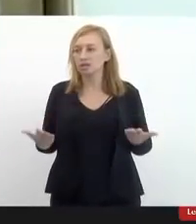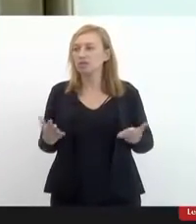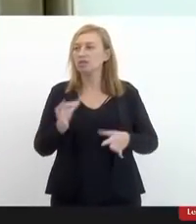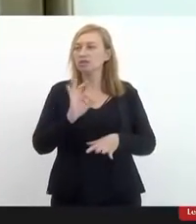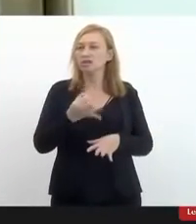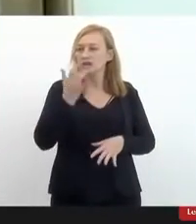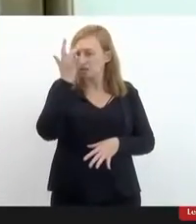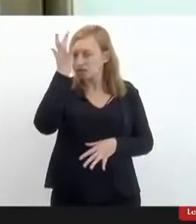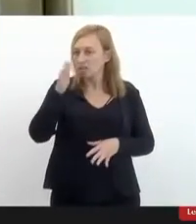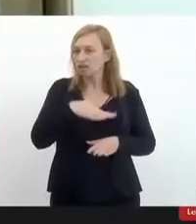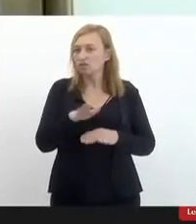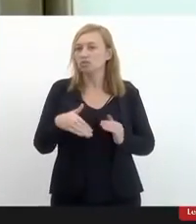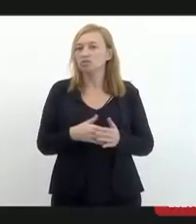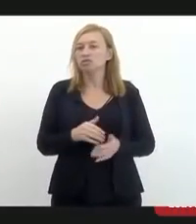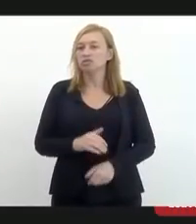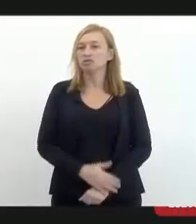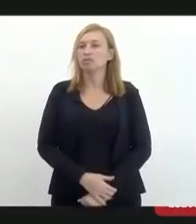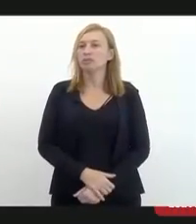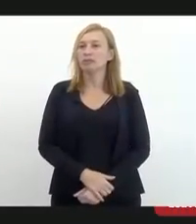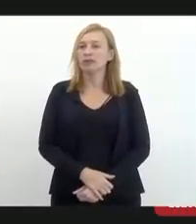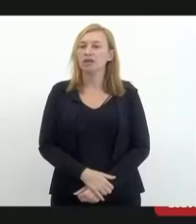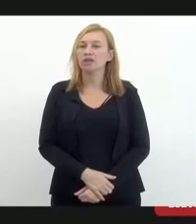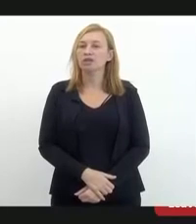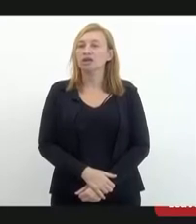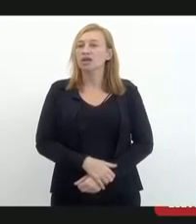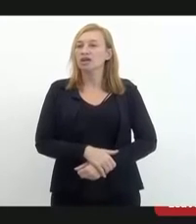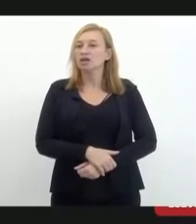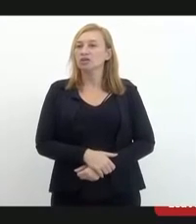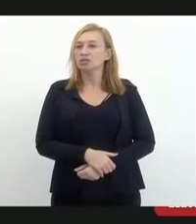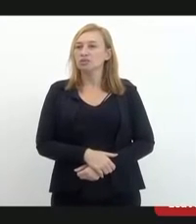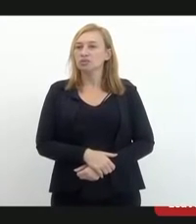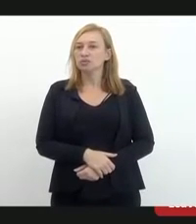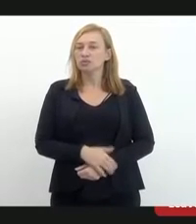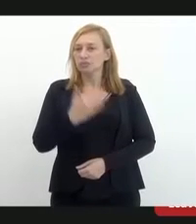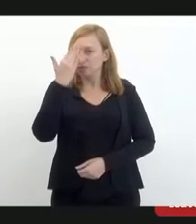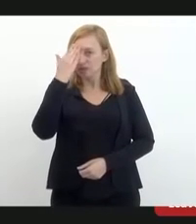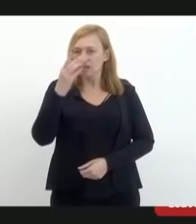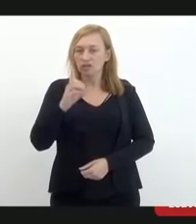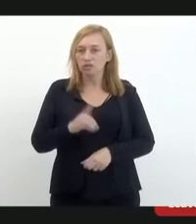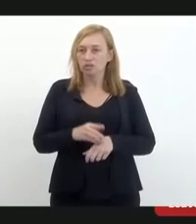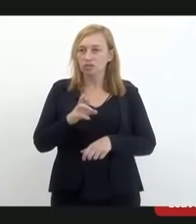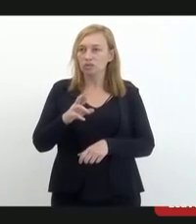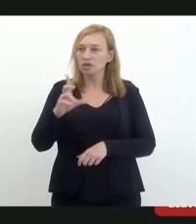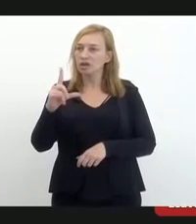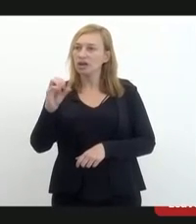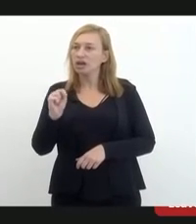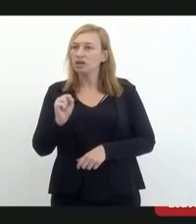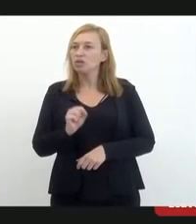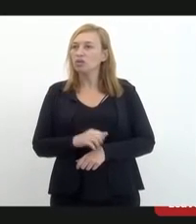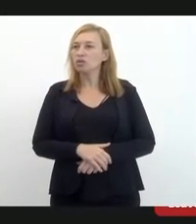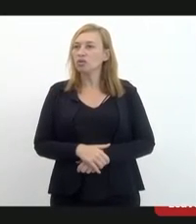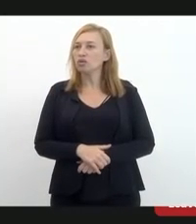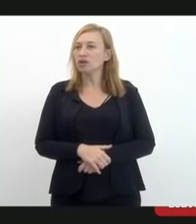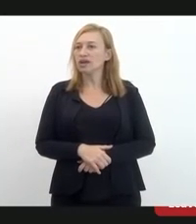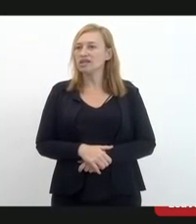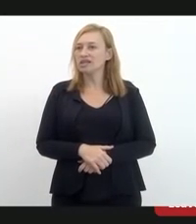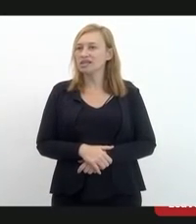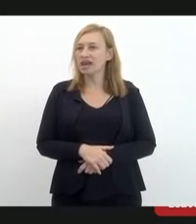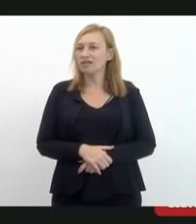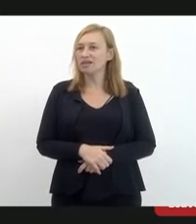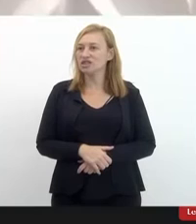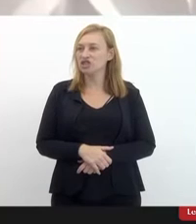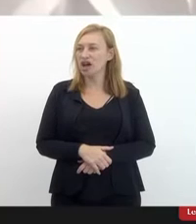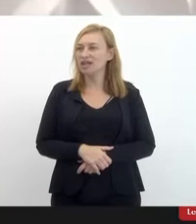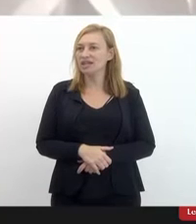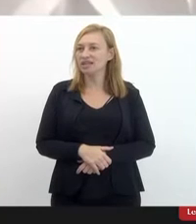facilita todo mundo. Obrigada, doutor Carlos. Pedir para o senhor continuar conosco, por favor. Doutor Caio Souza,